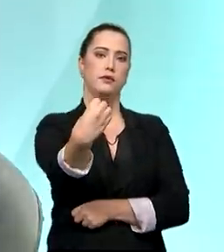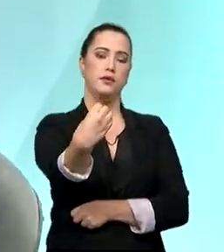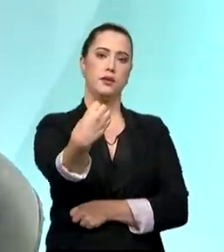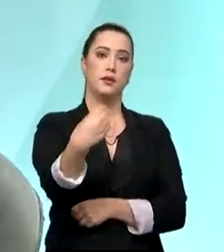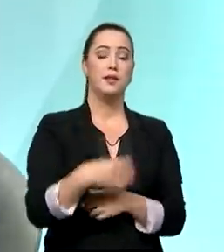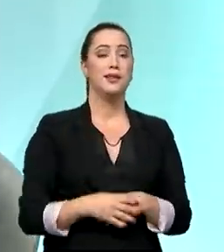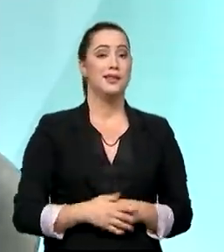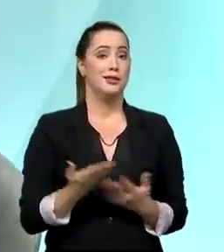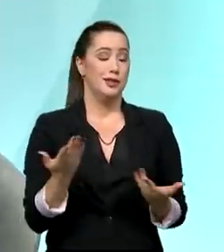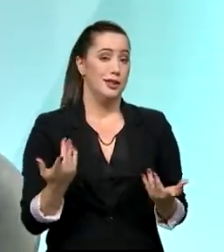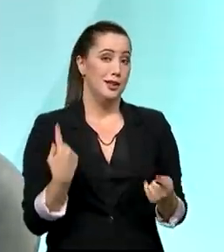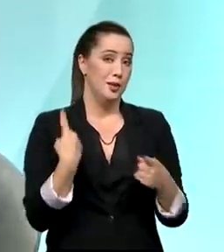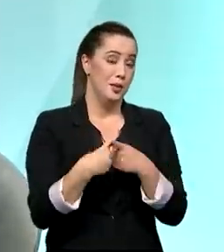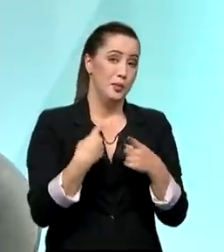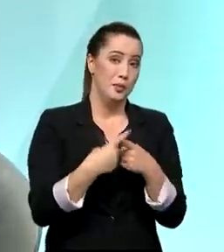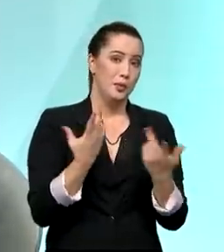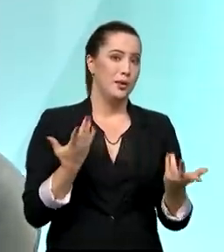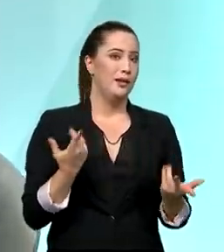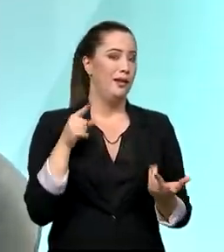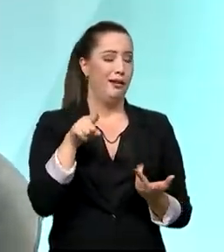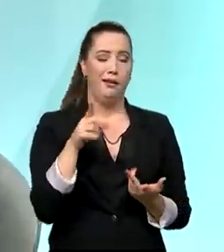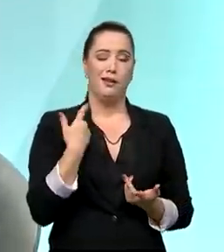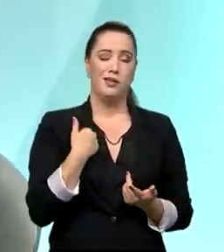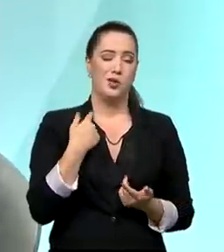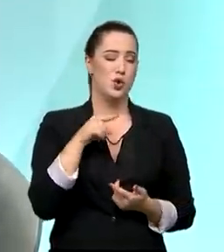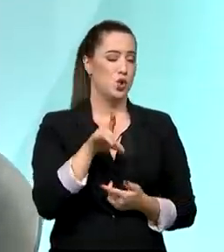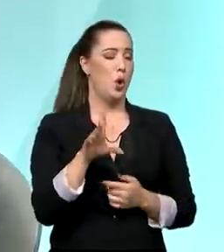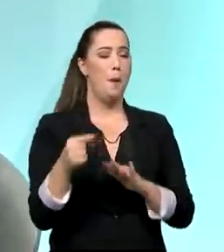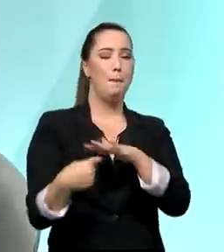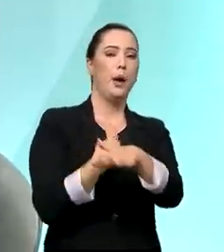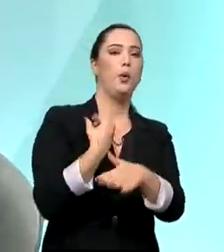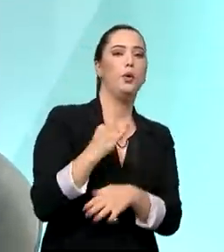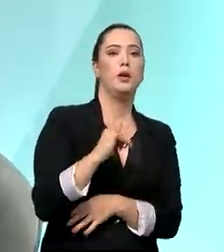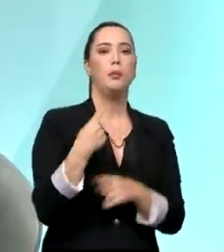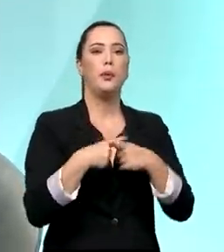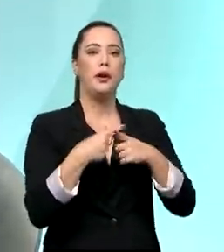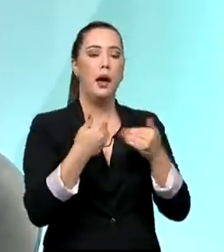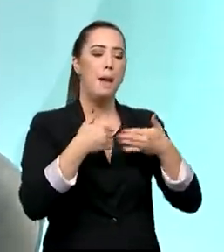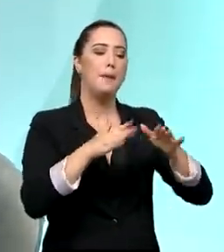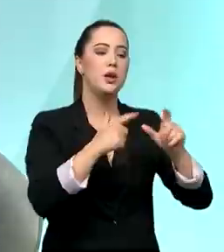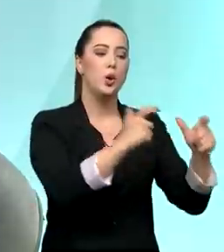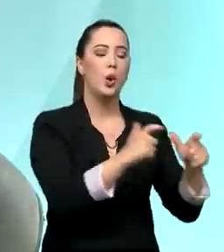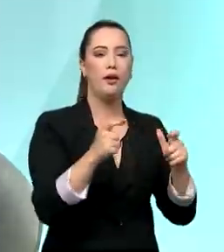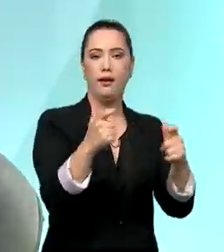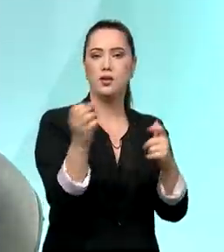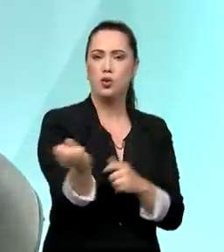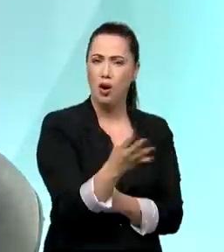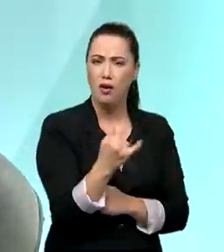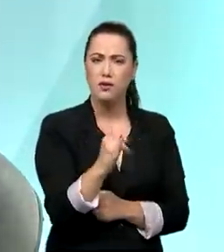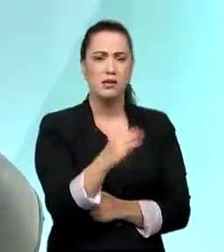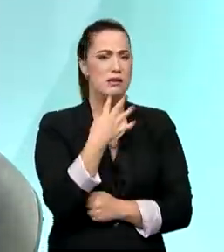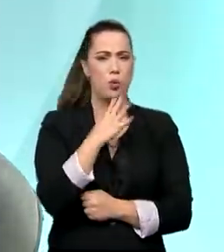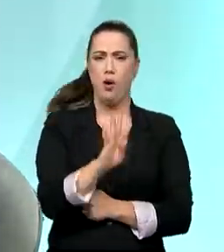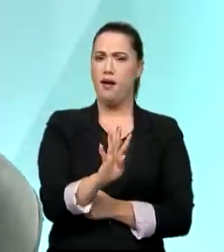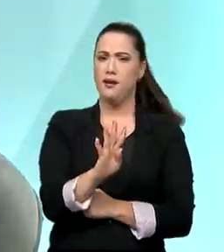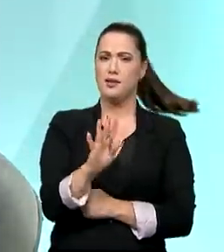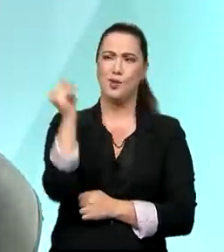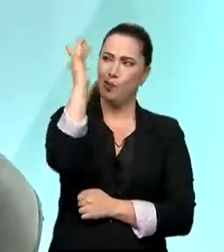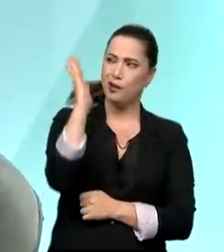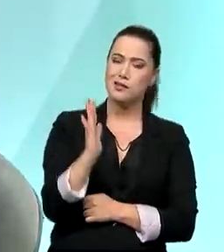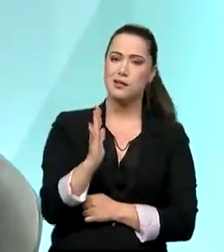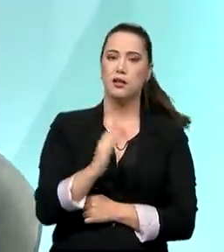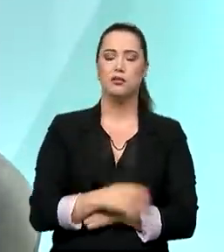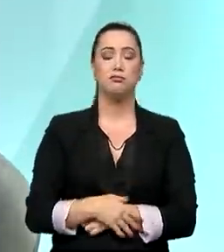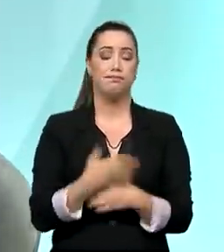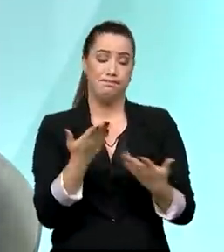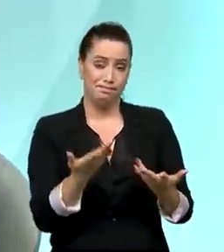Porque só pergunta por que nós estamos abrindo uma agência quem não conhece a realidade. Porque é ótimo, 5G